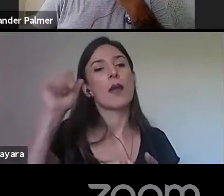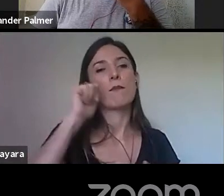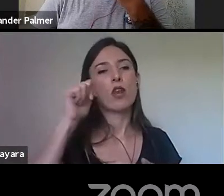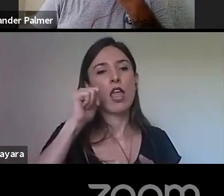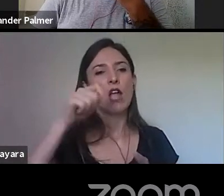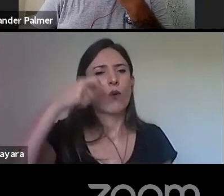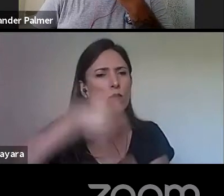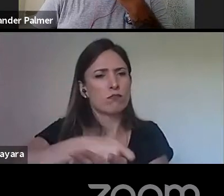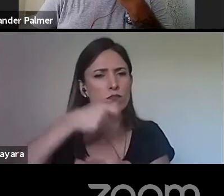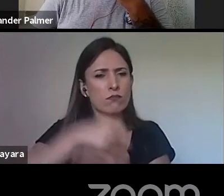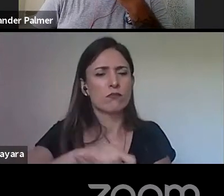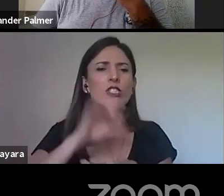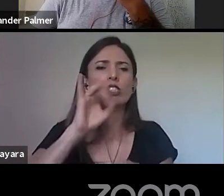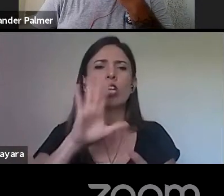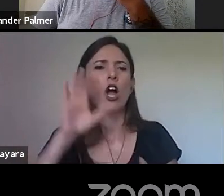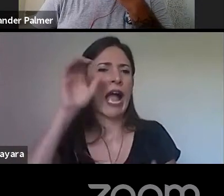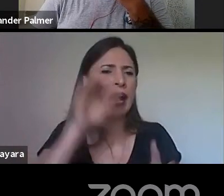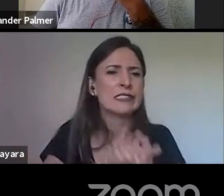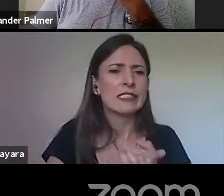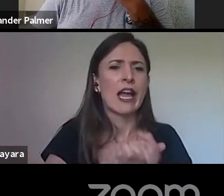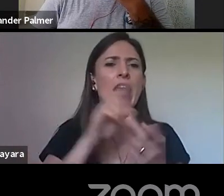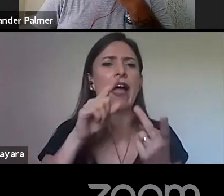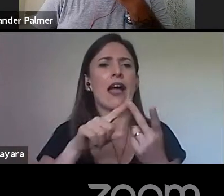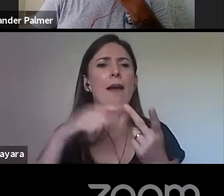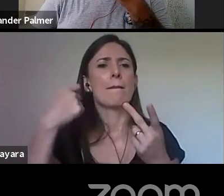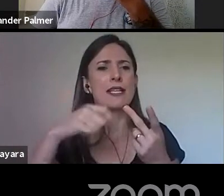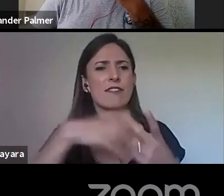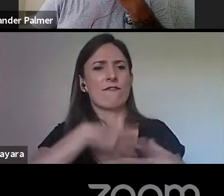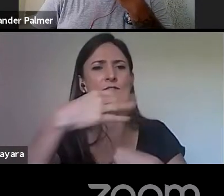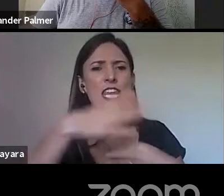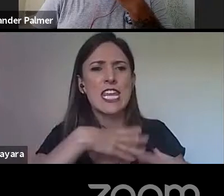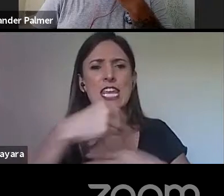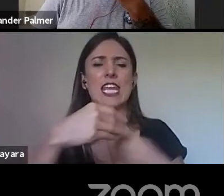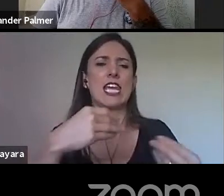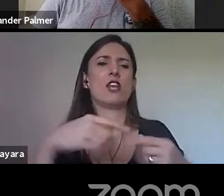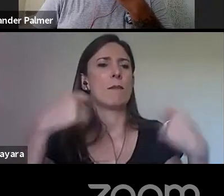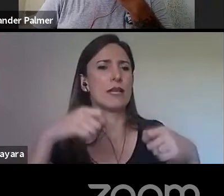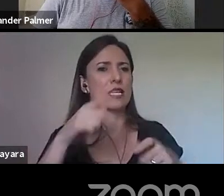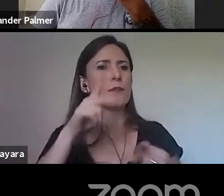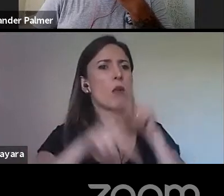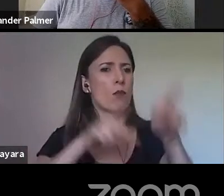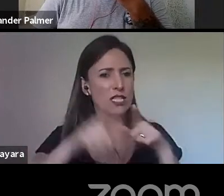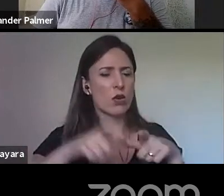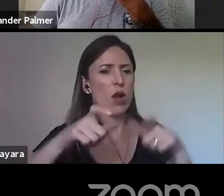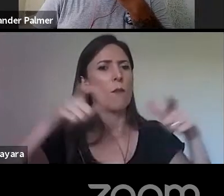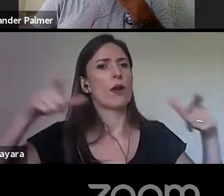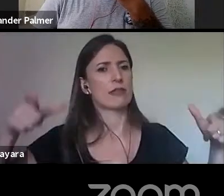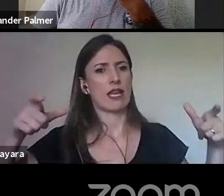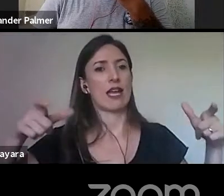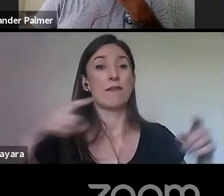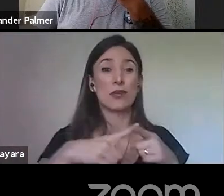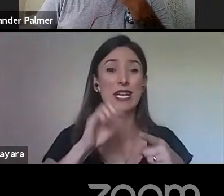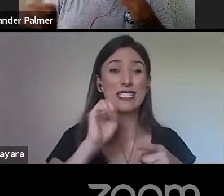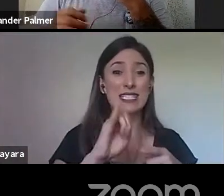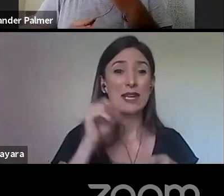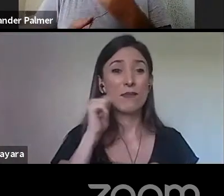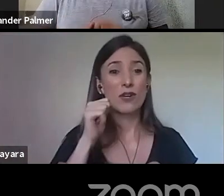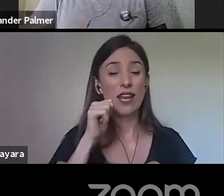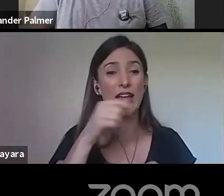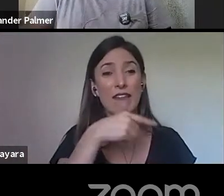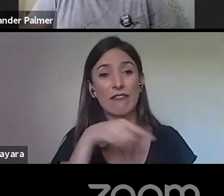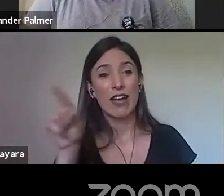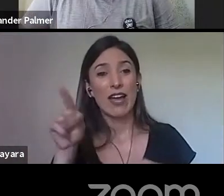território, né? Porque entrar no convento significa que você não vai ter essa proliferação, vamos dizer assim, desse